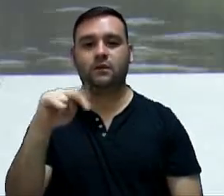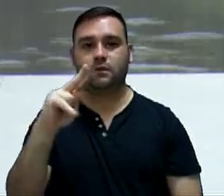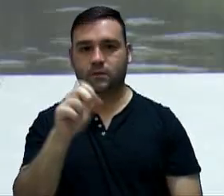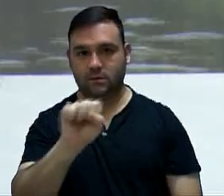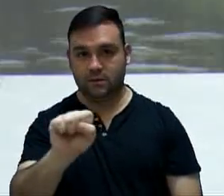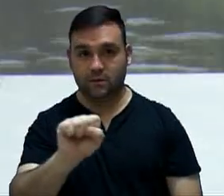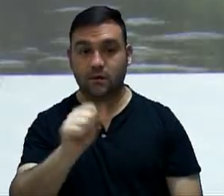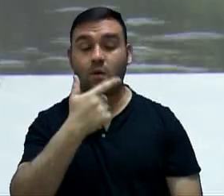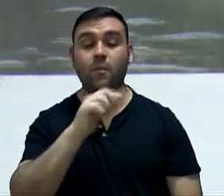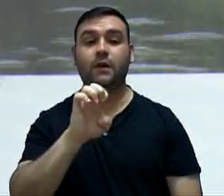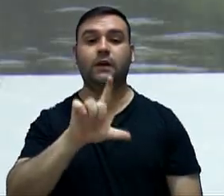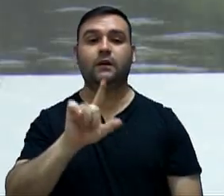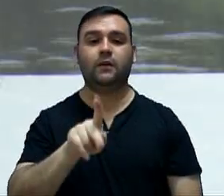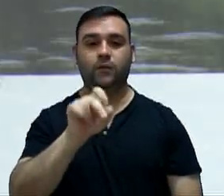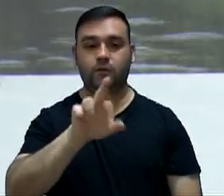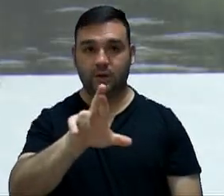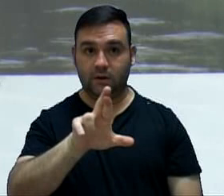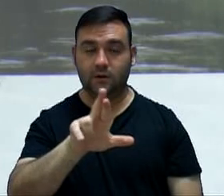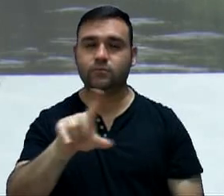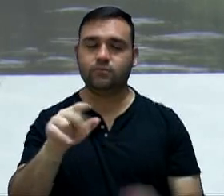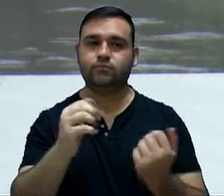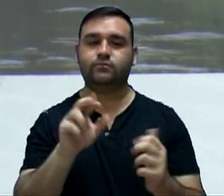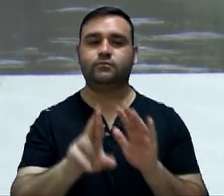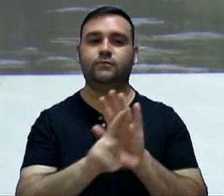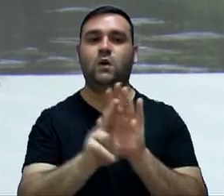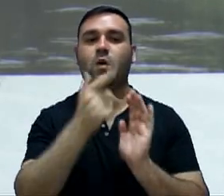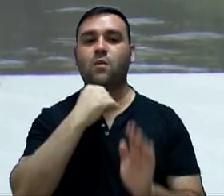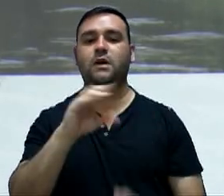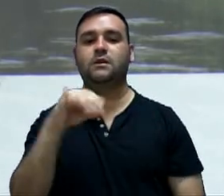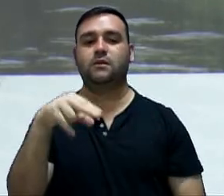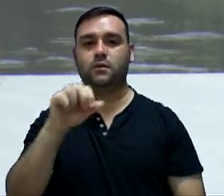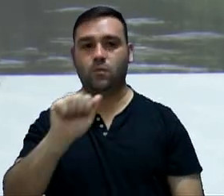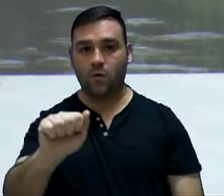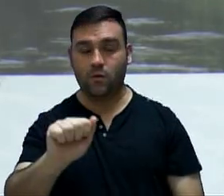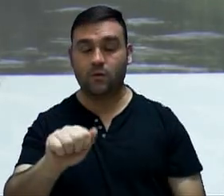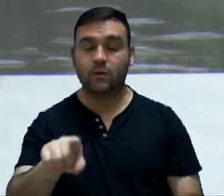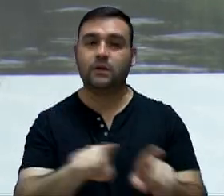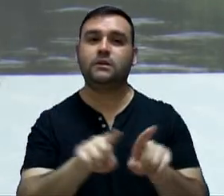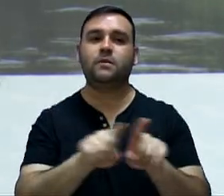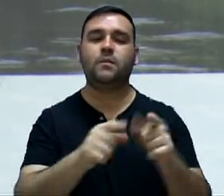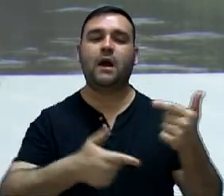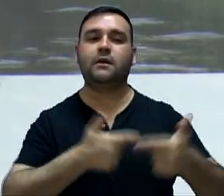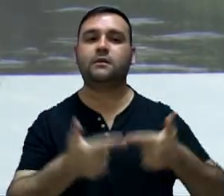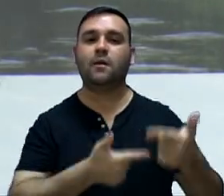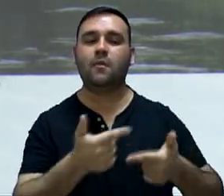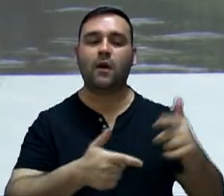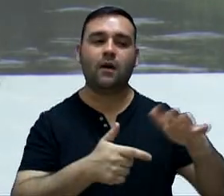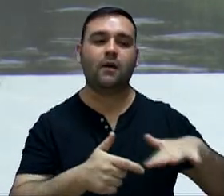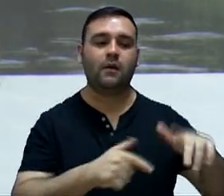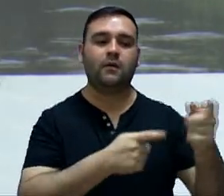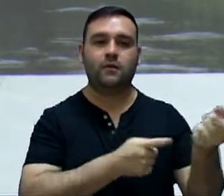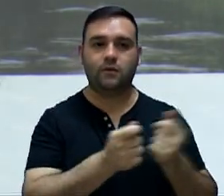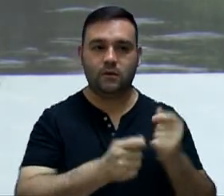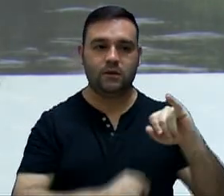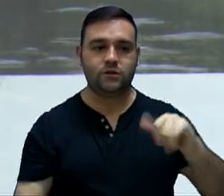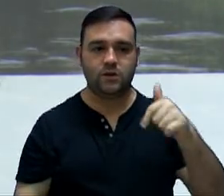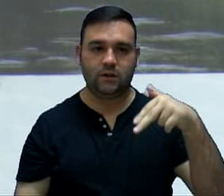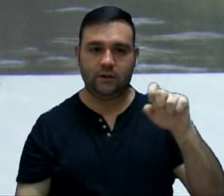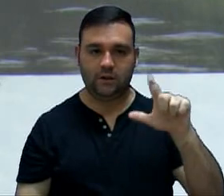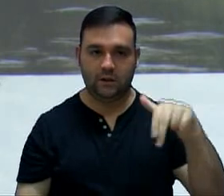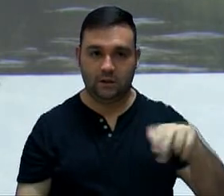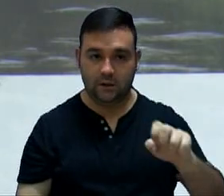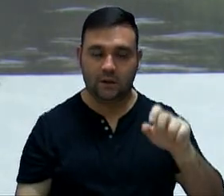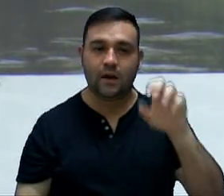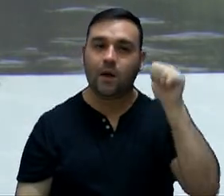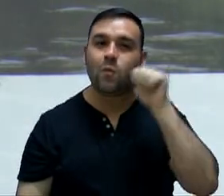do senhor Elker Polis, representando o vereador Fábio Simoa, das servidoras da Secretaria da Fazenda, Jaqueline Ferraz e Evelyn